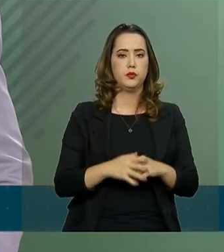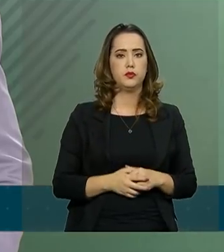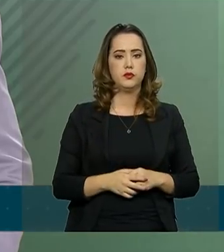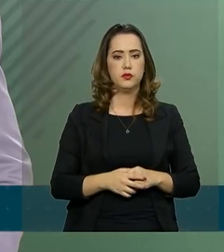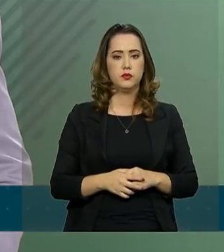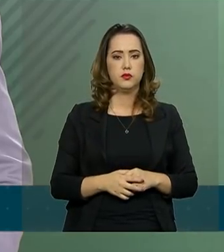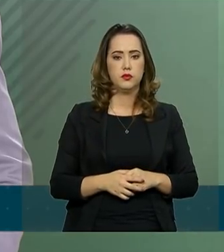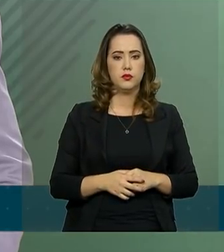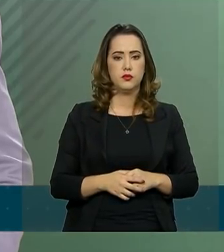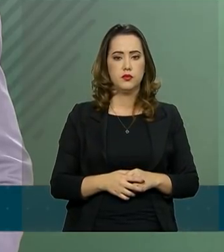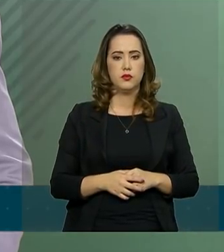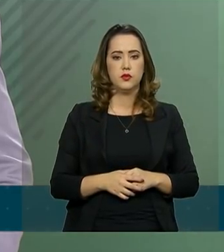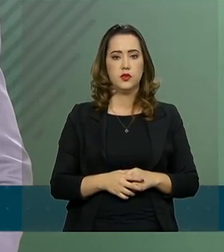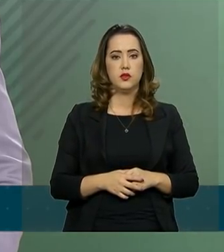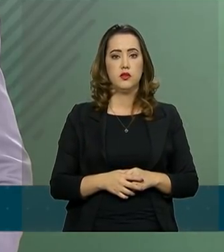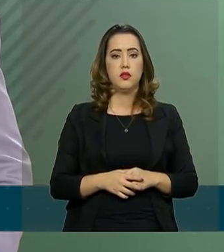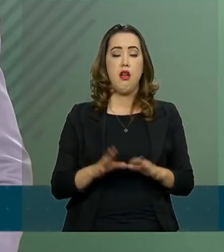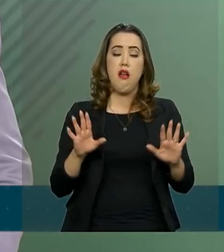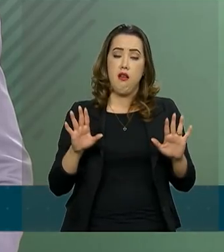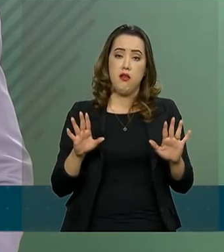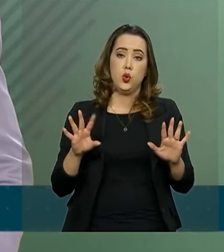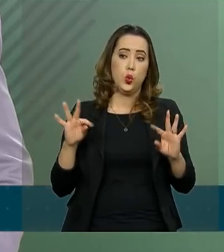faz parte do todo.